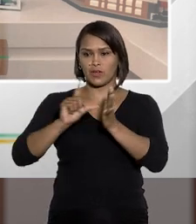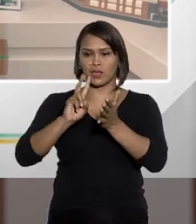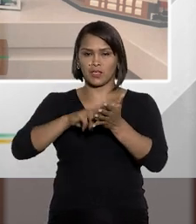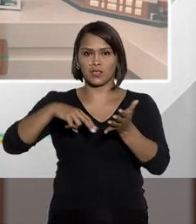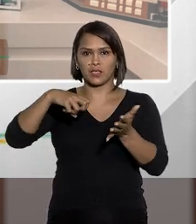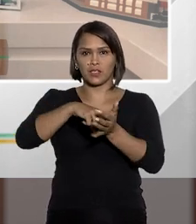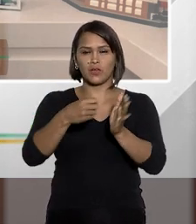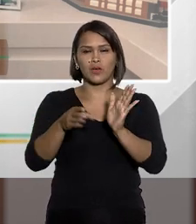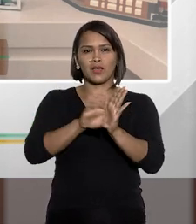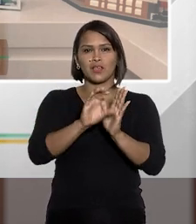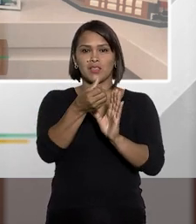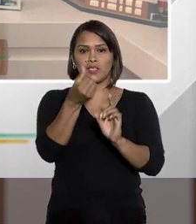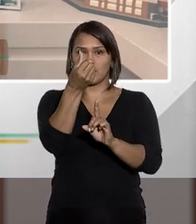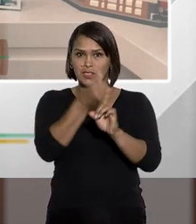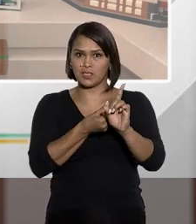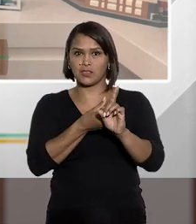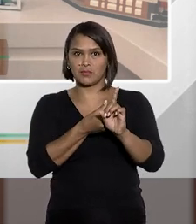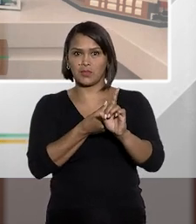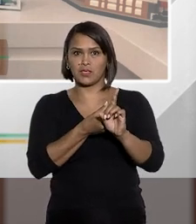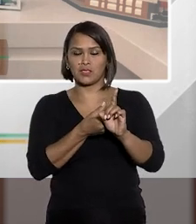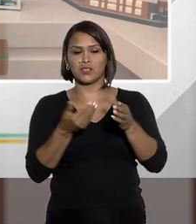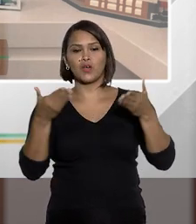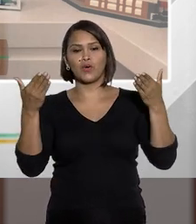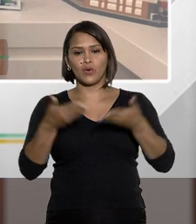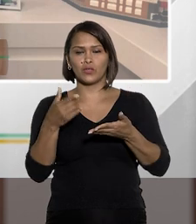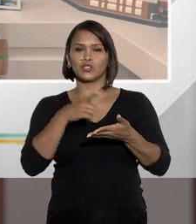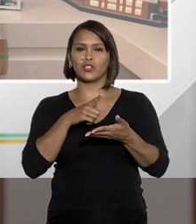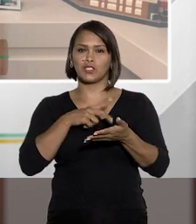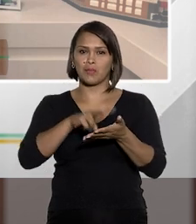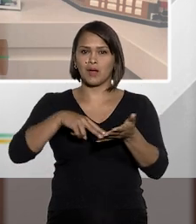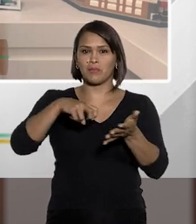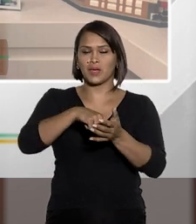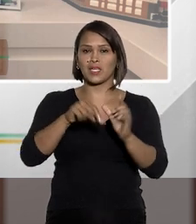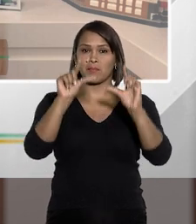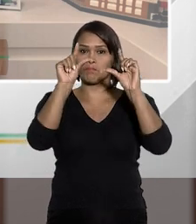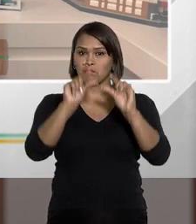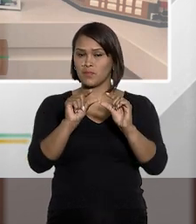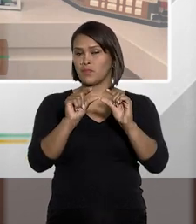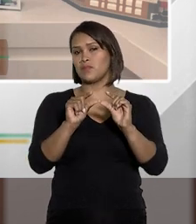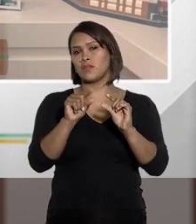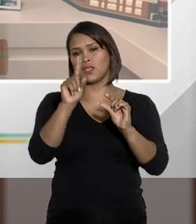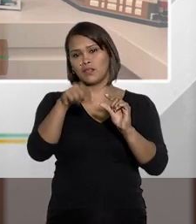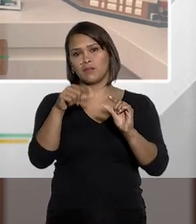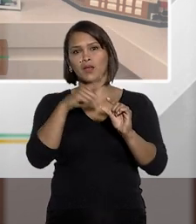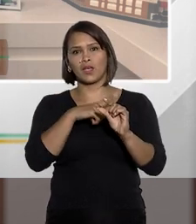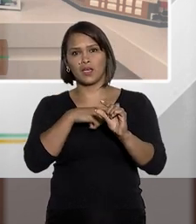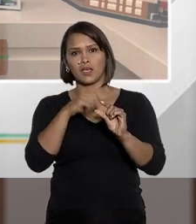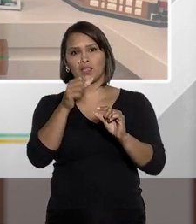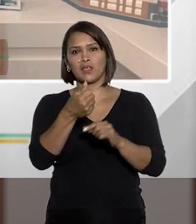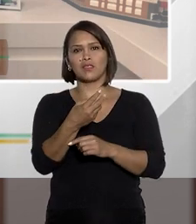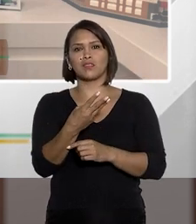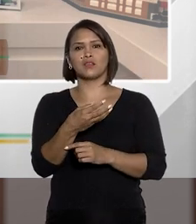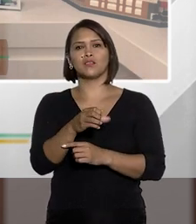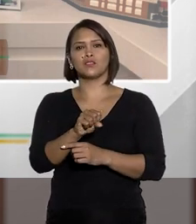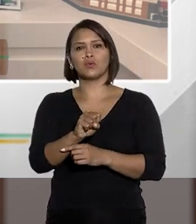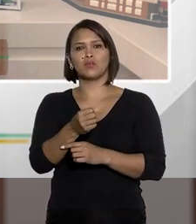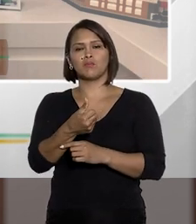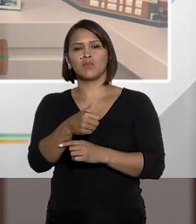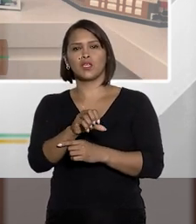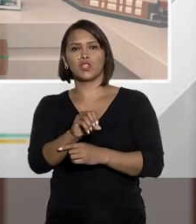a pena anterior ia até seis meses, hoje nós temos a pena mínima que aqui tem, na